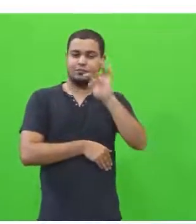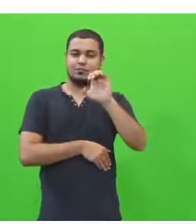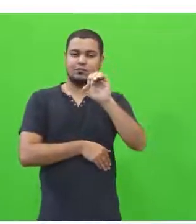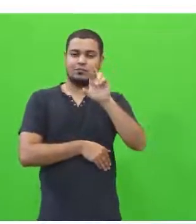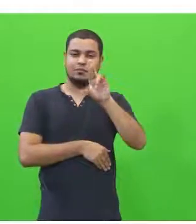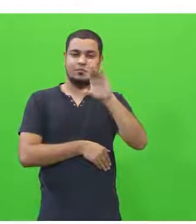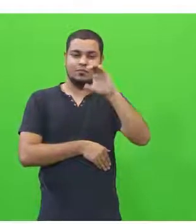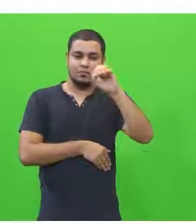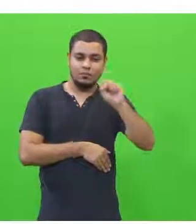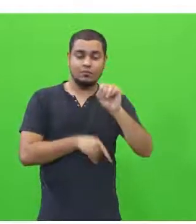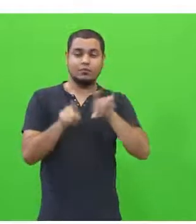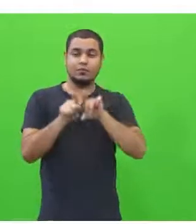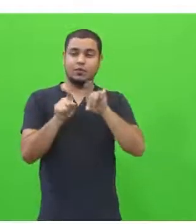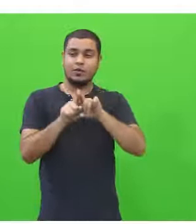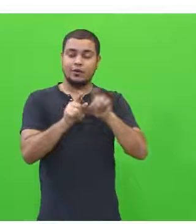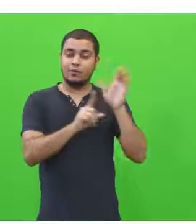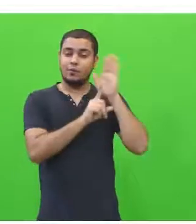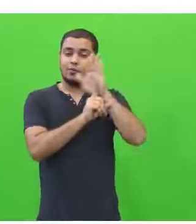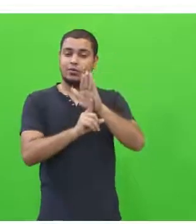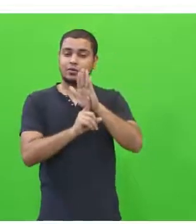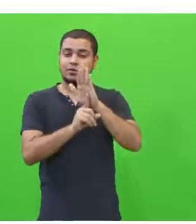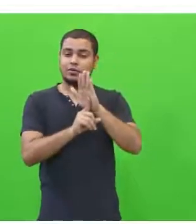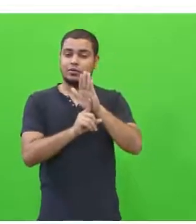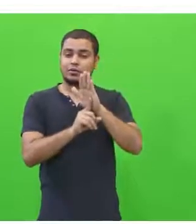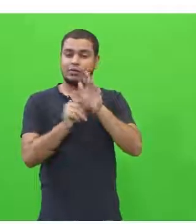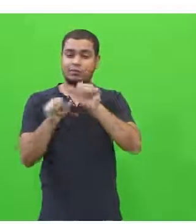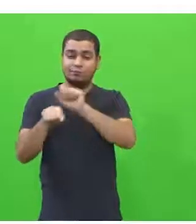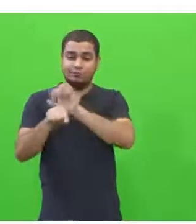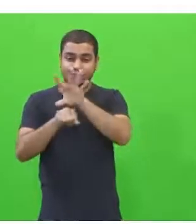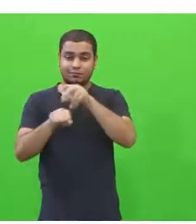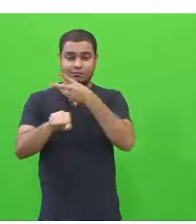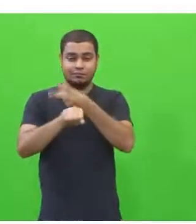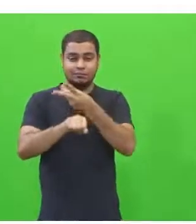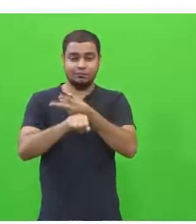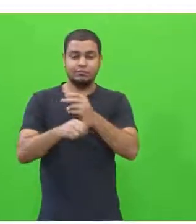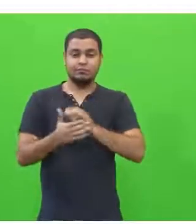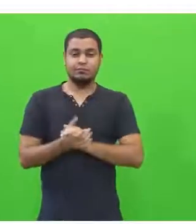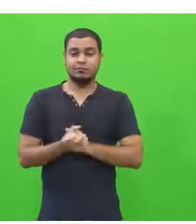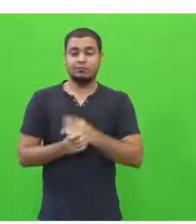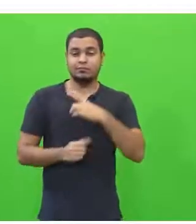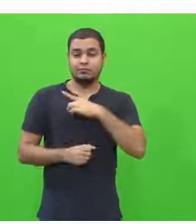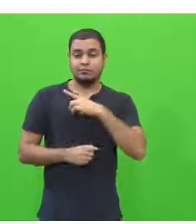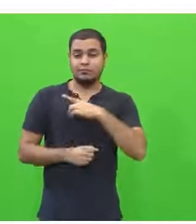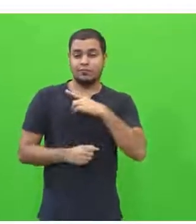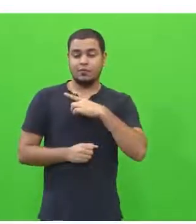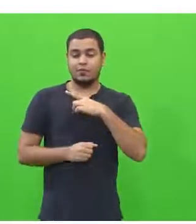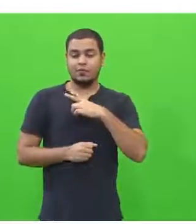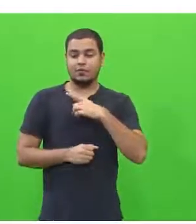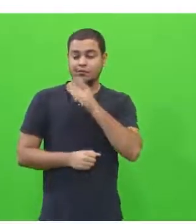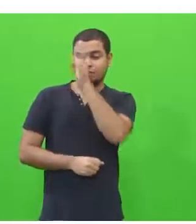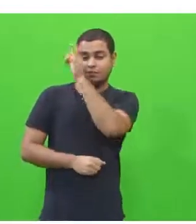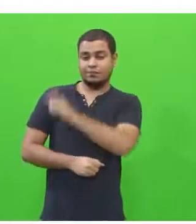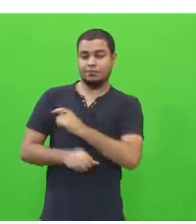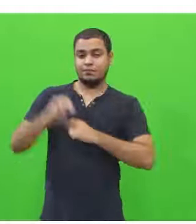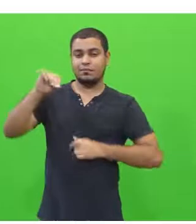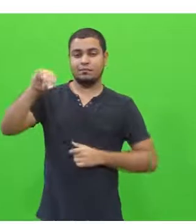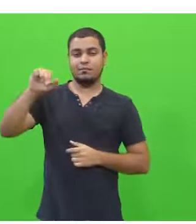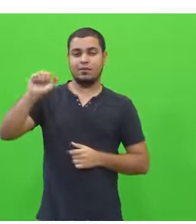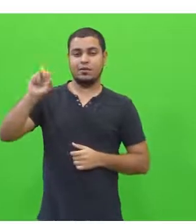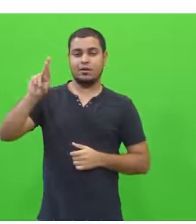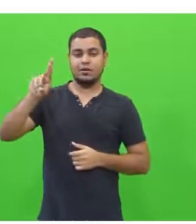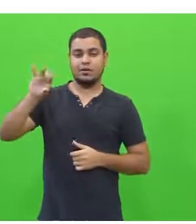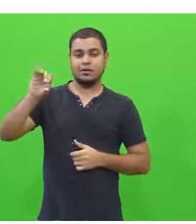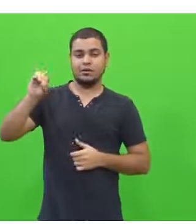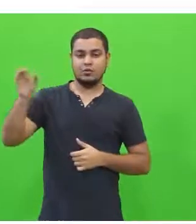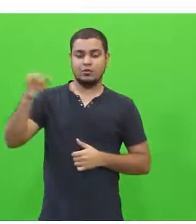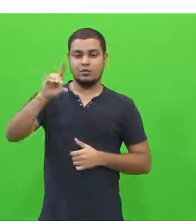que nós vamos trazer na próxima cartela. Nós temos aí a presença do Mário de Andrade, que